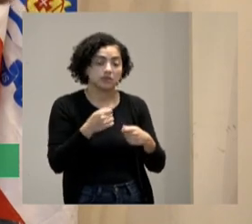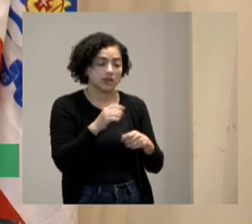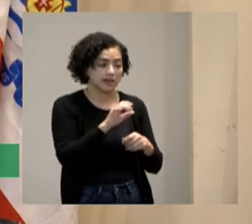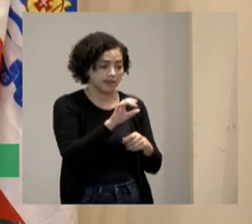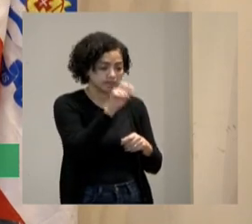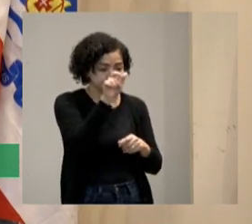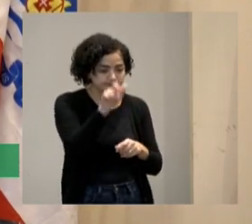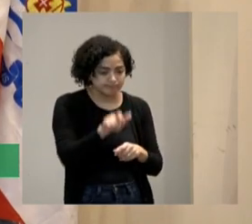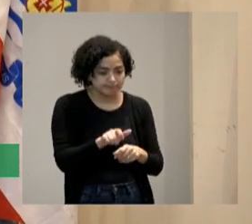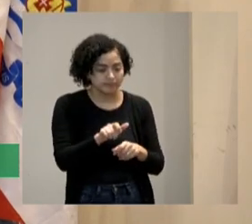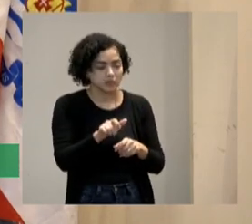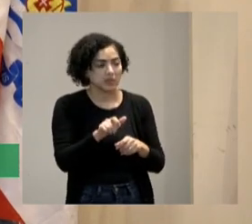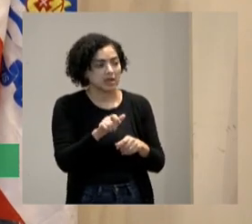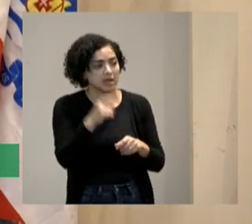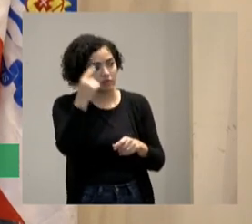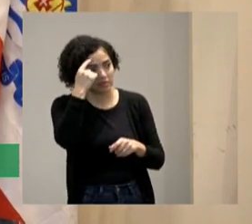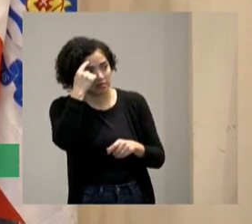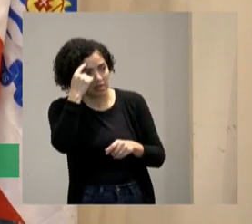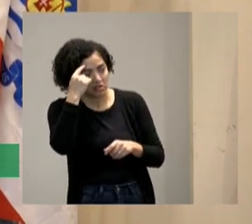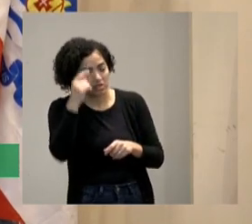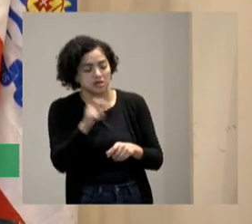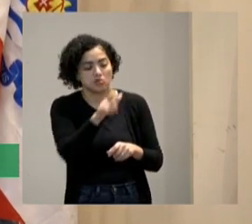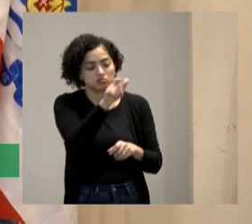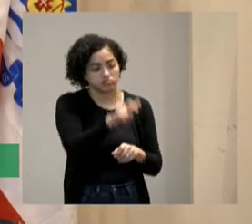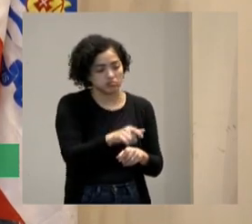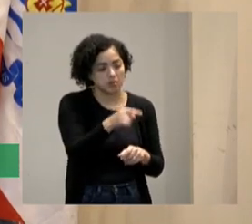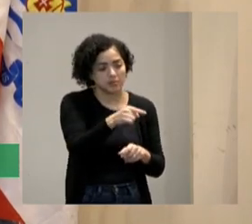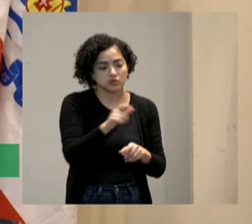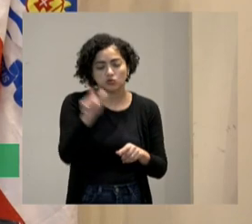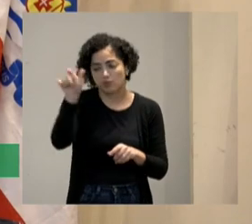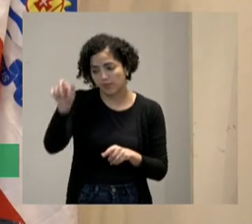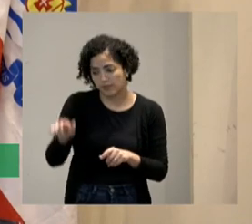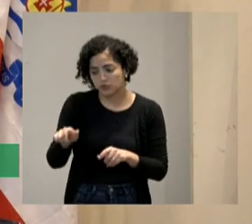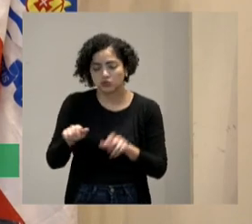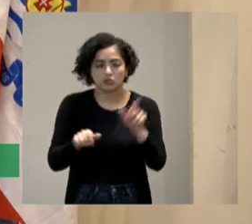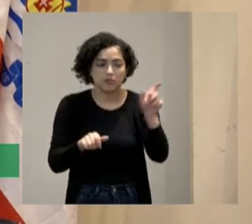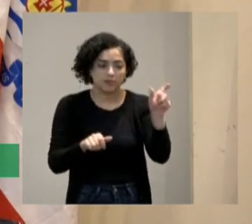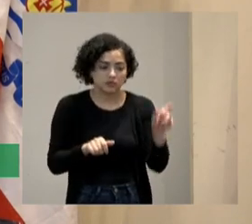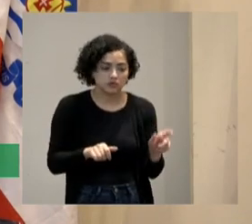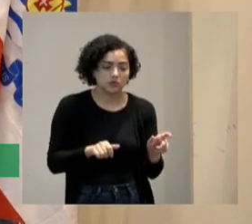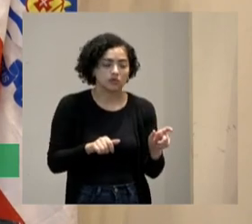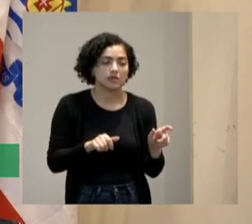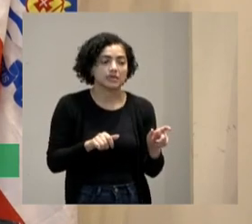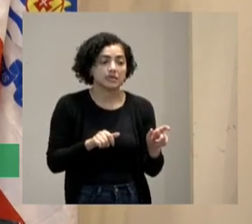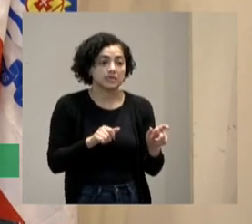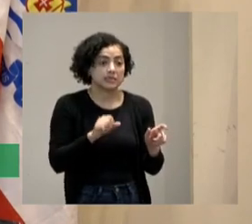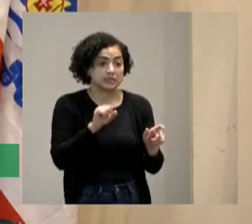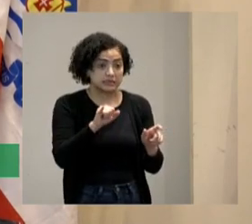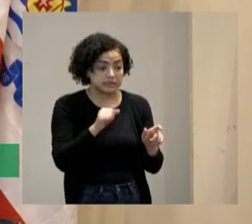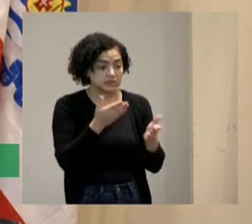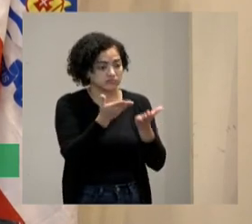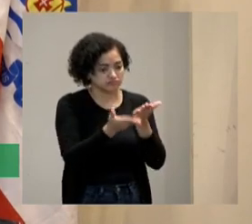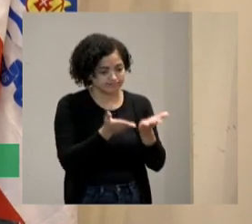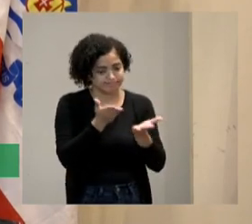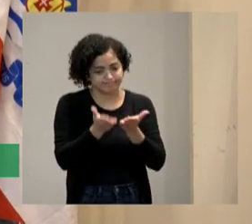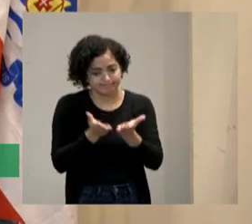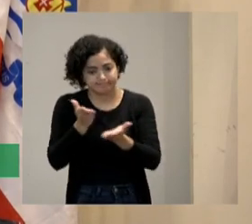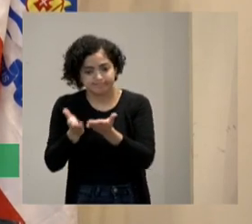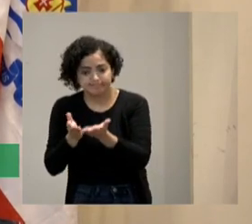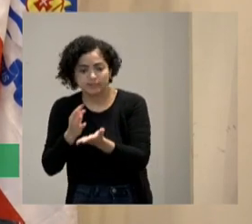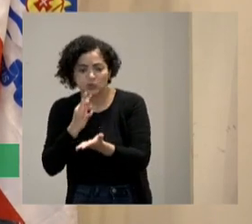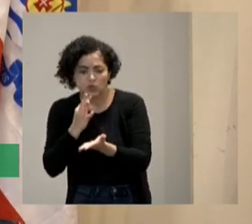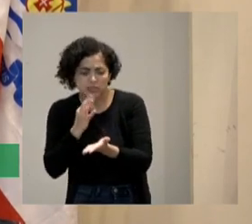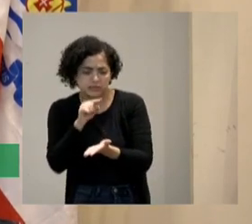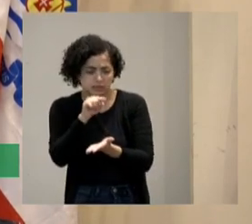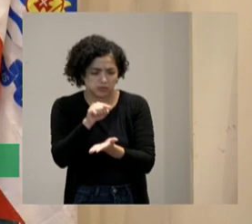aí você imagina eu tenho aqui uma pessoa outra pessoa outra pessoa se eu trato cada um conhecendo o que ele tem